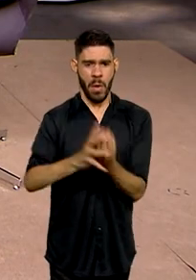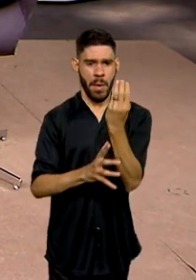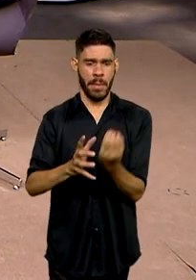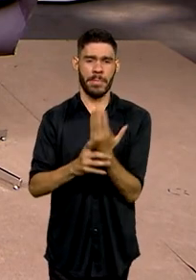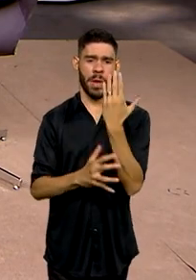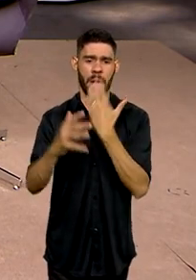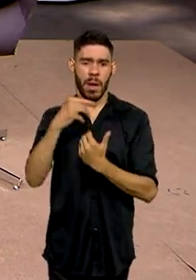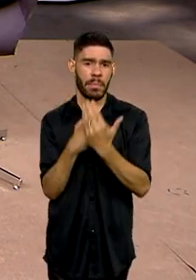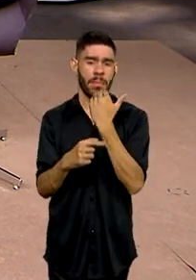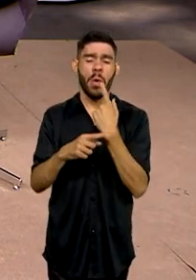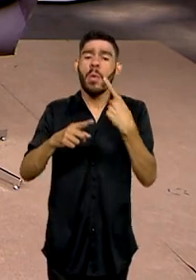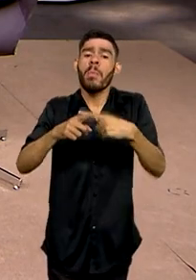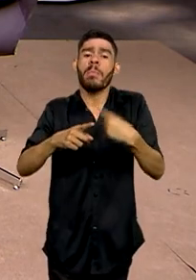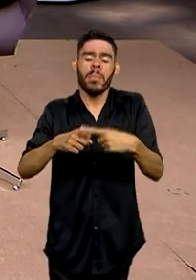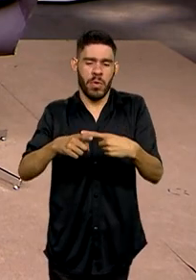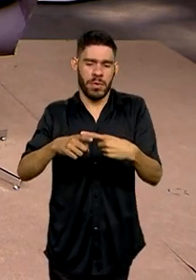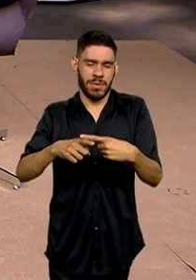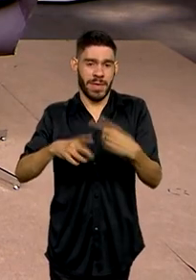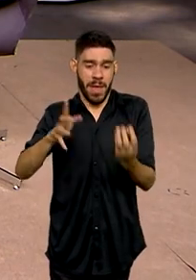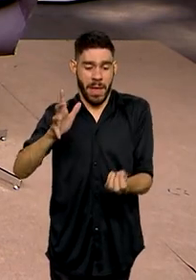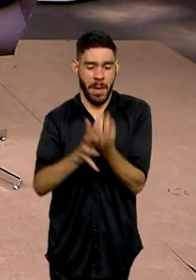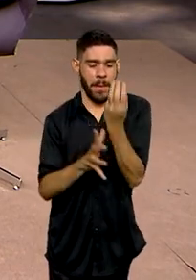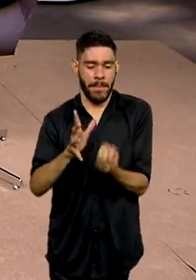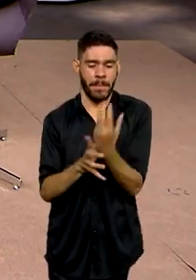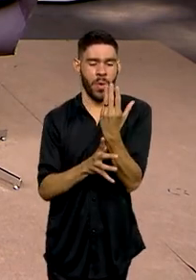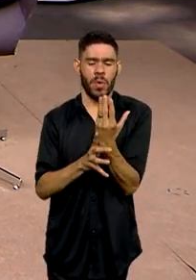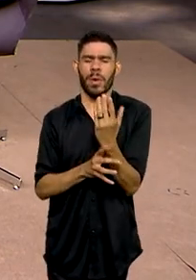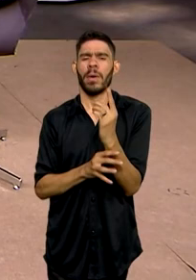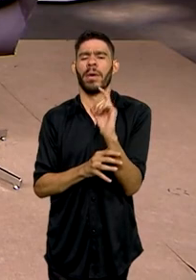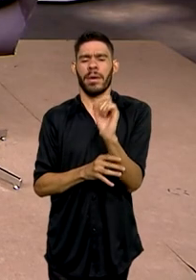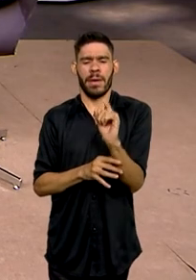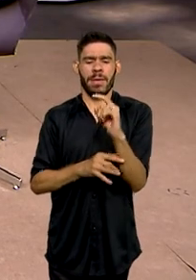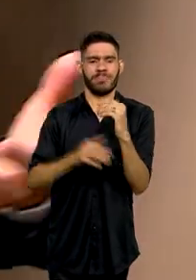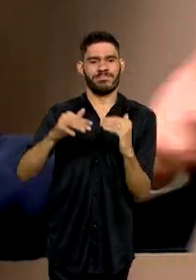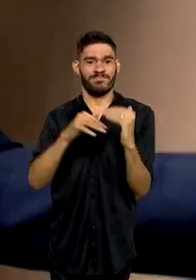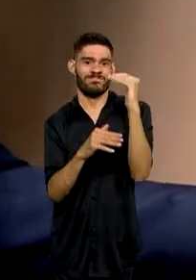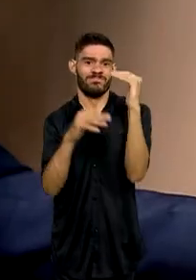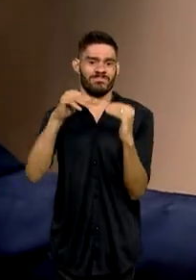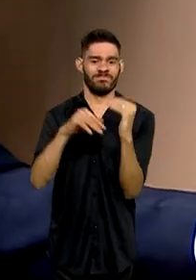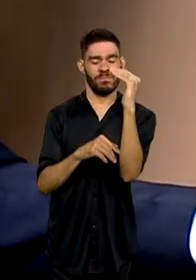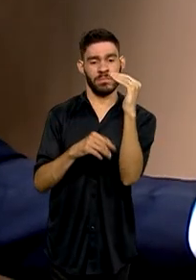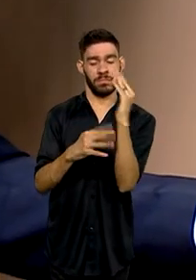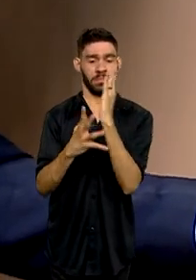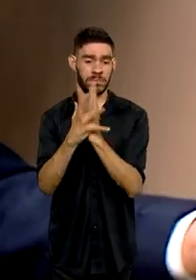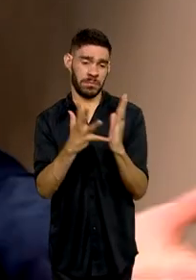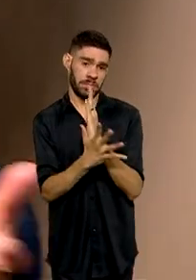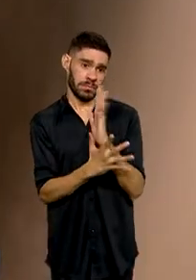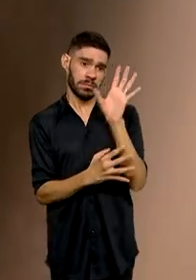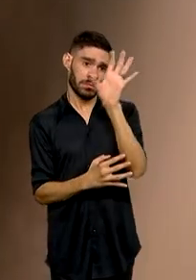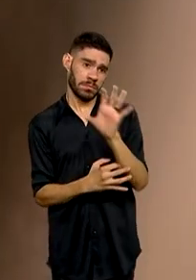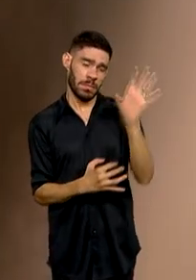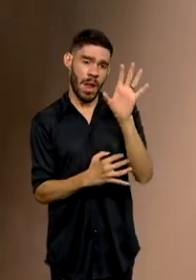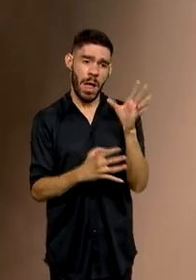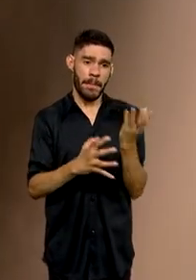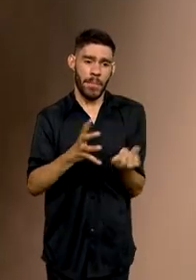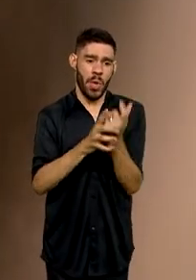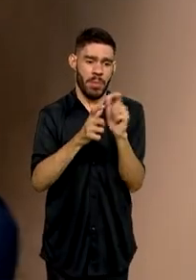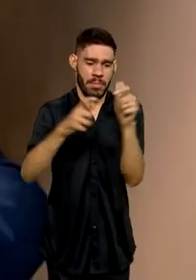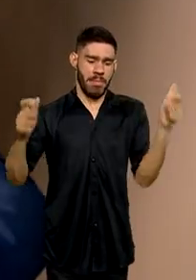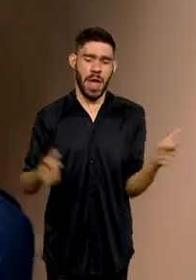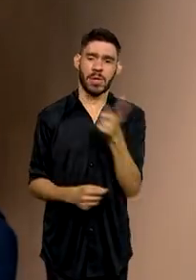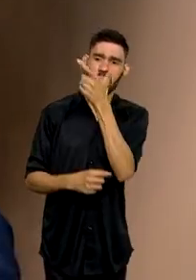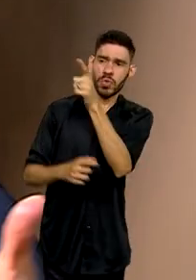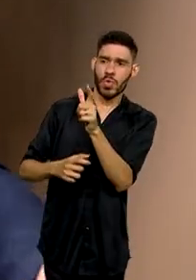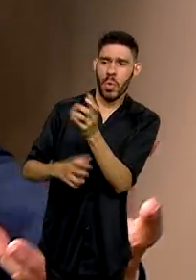alimentos. Por quê? Porque essa produção, ela é desequilibrada. Tem região que produz mais, região que produz